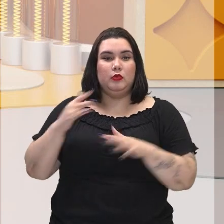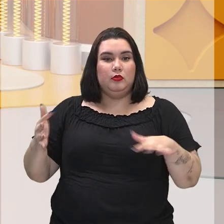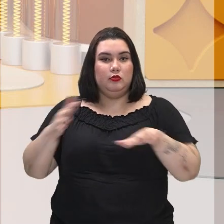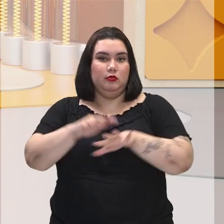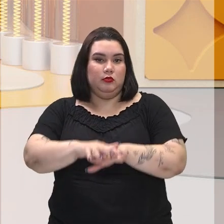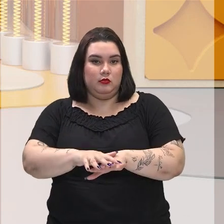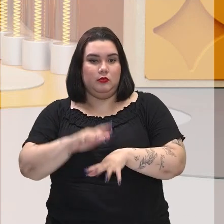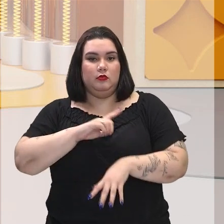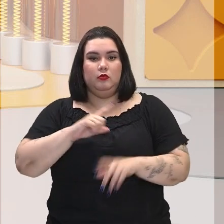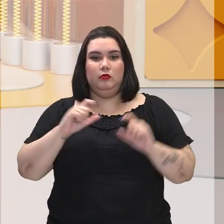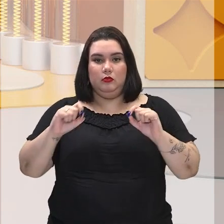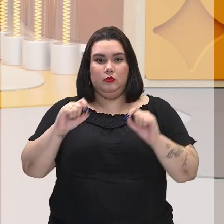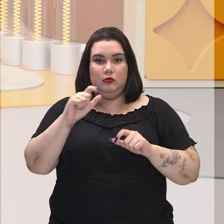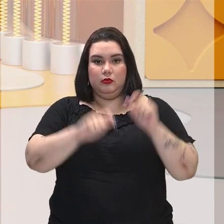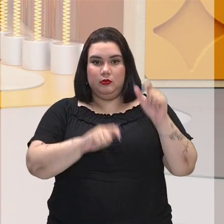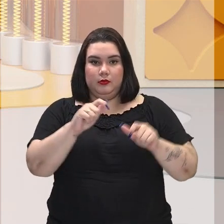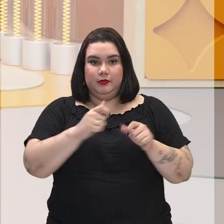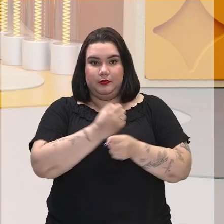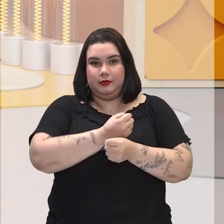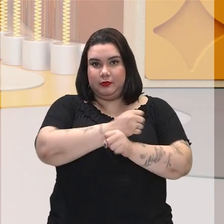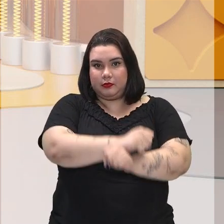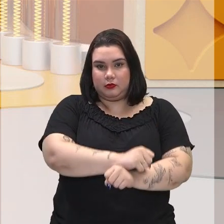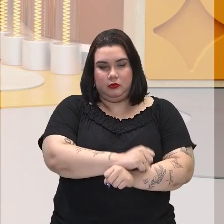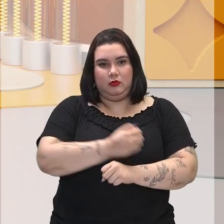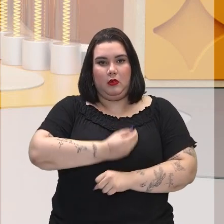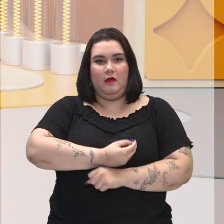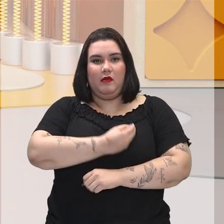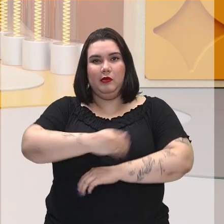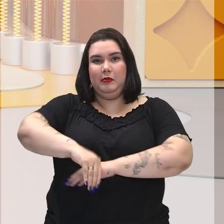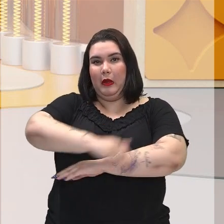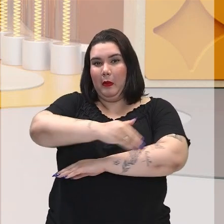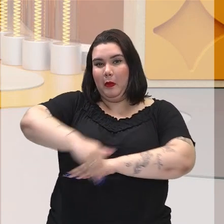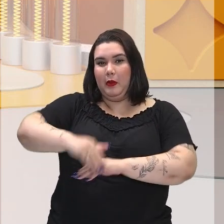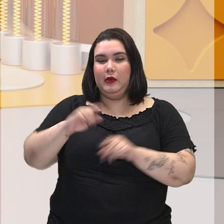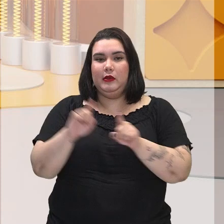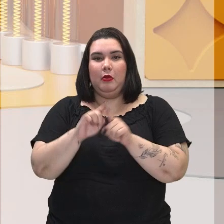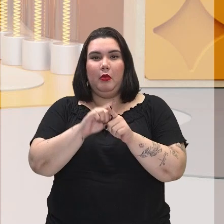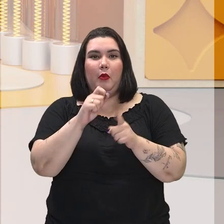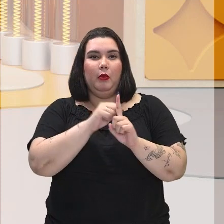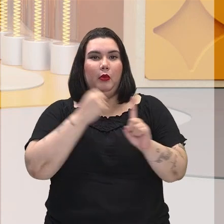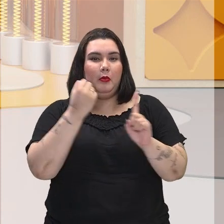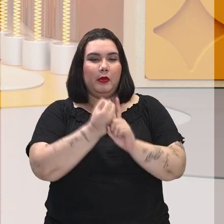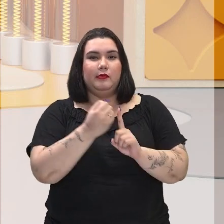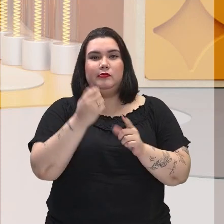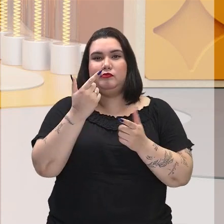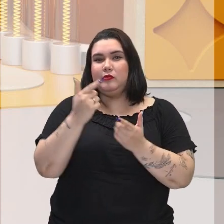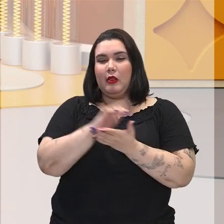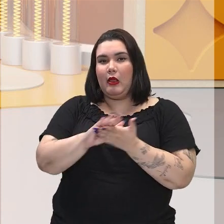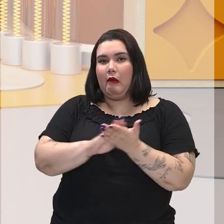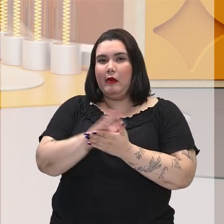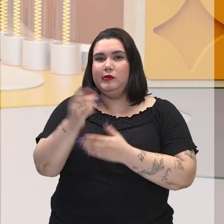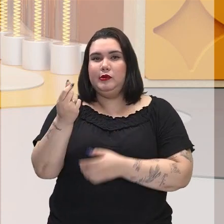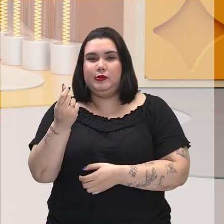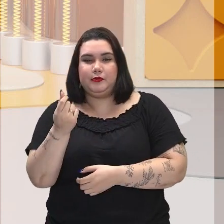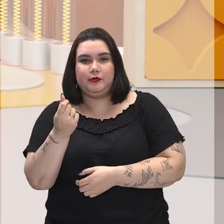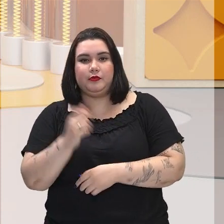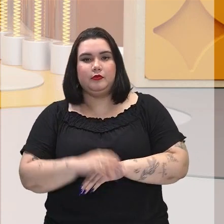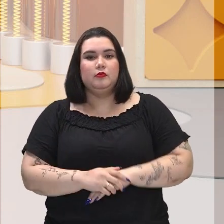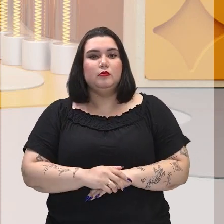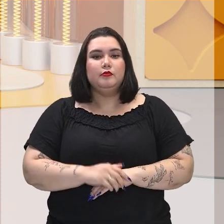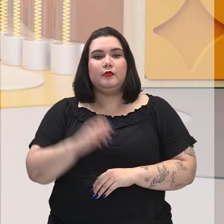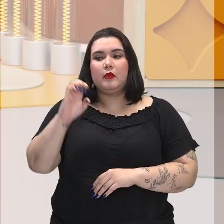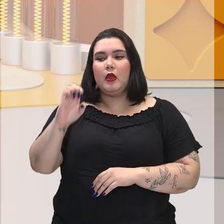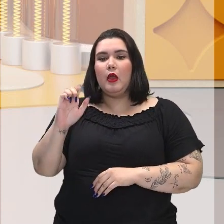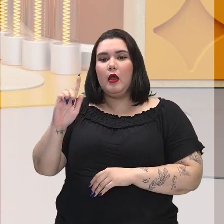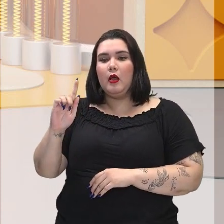levou muitos egressos da escravidão à marginalização social e econômica. Quando a gente fala de egresso, quer dizer